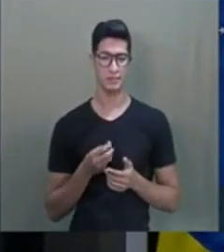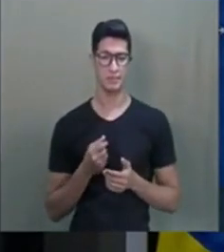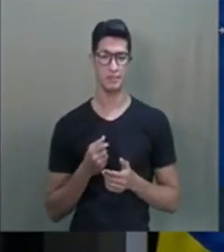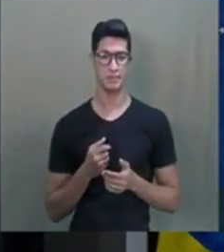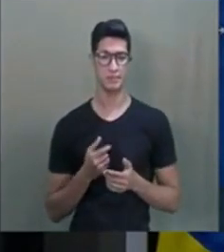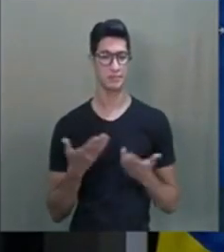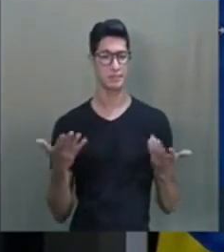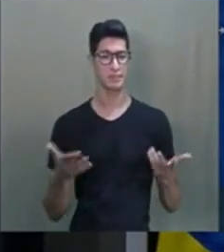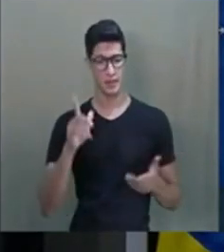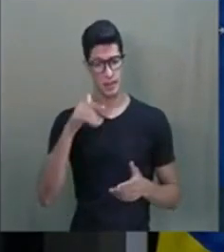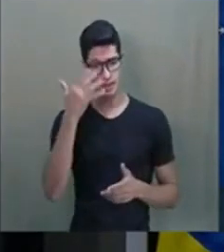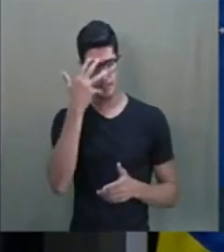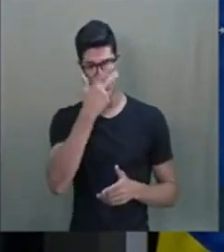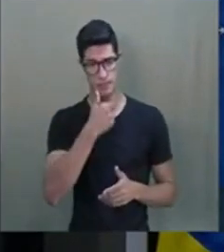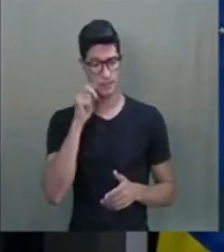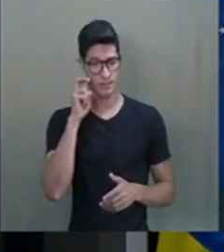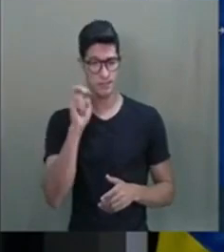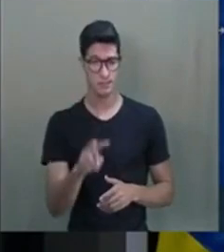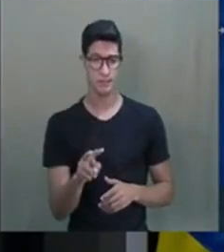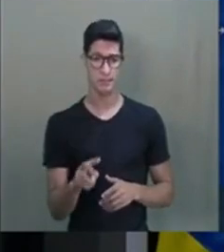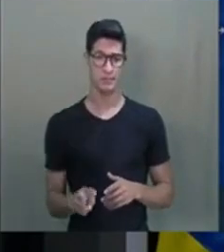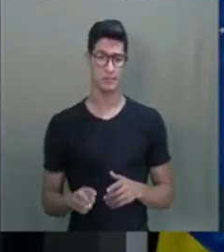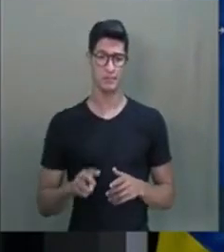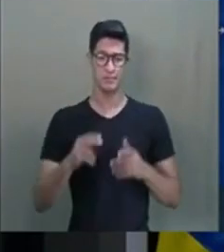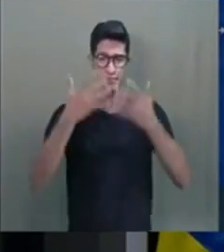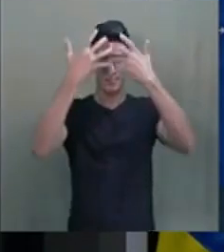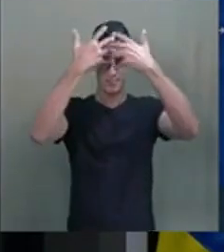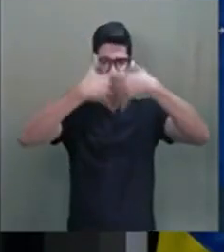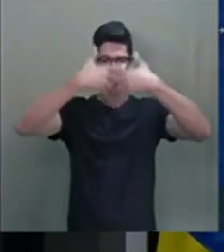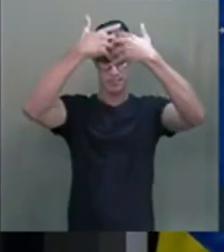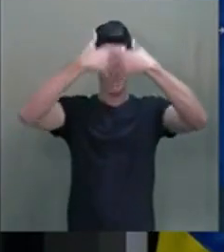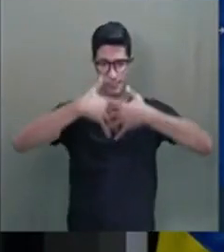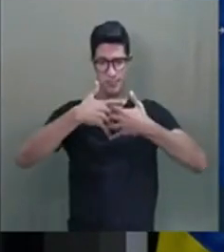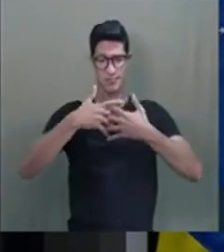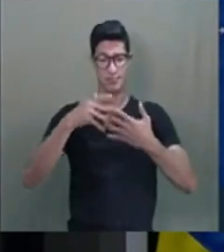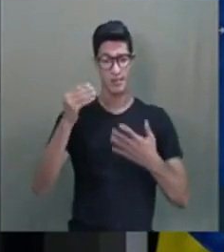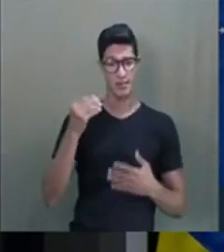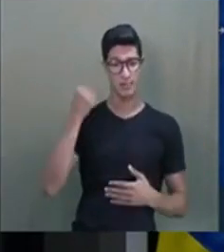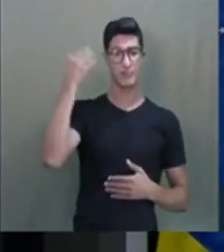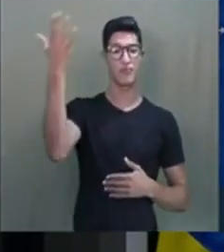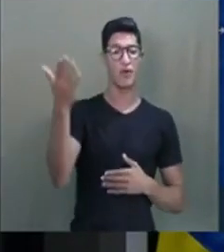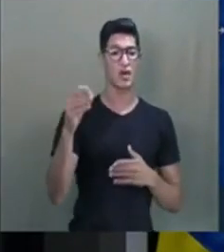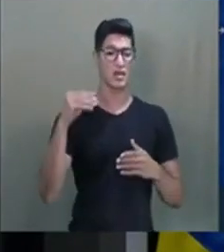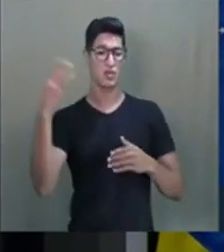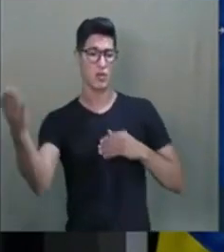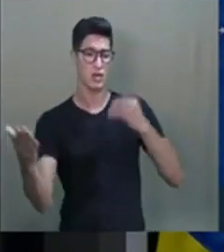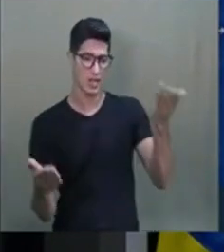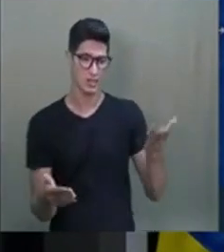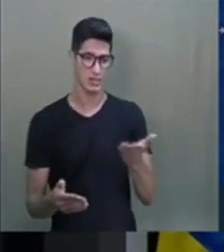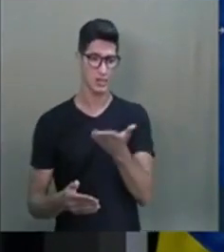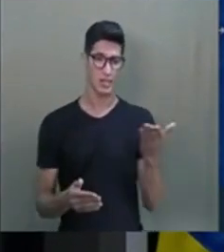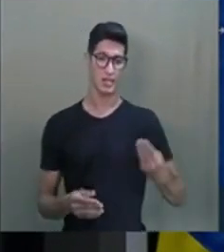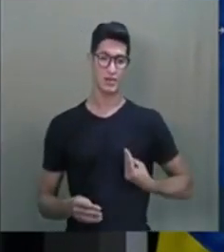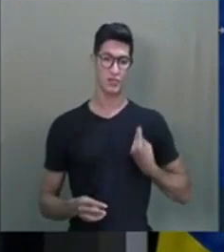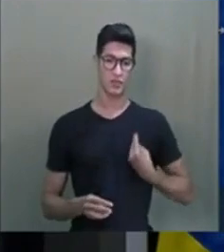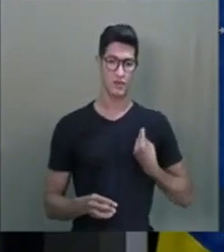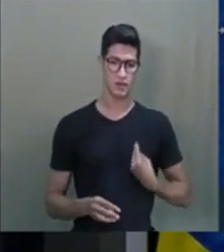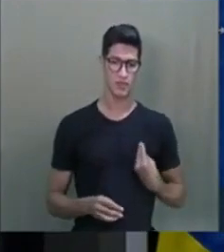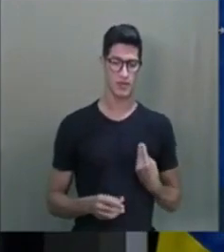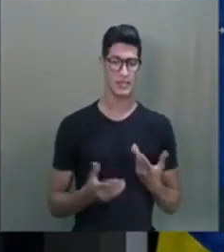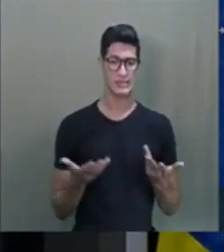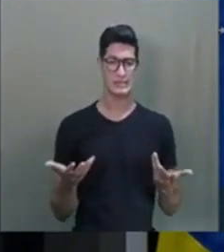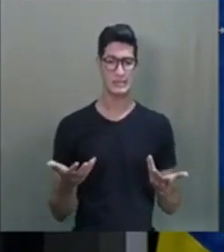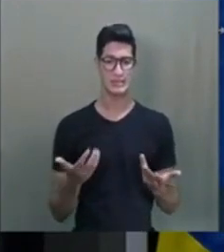Então era tão bonito ver as reflexões dele fora da dualidade. Ele vivia em